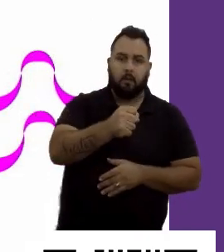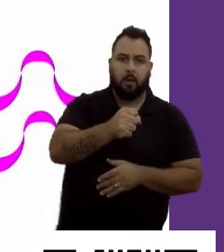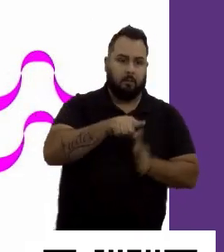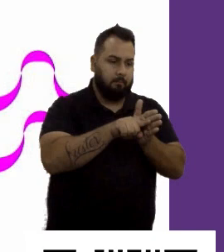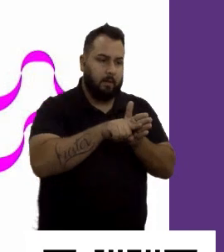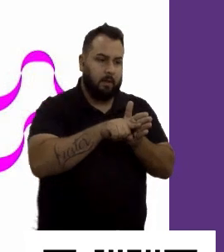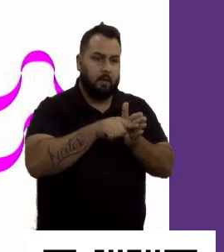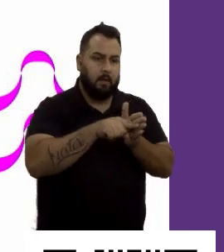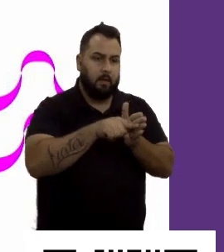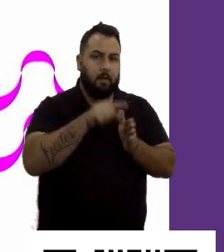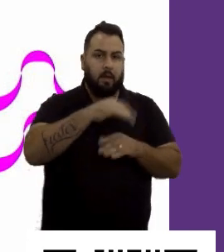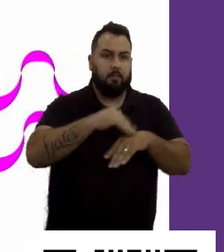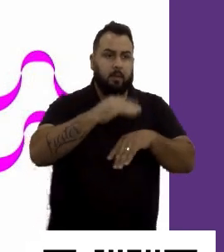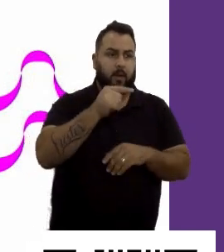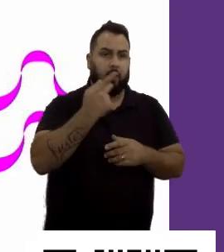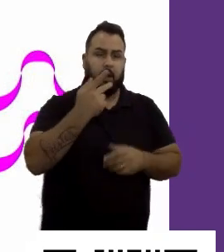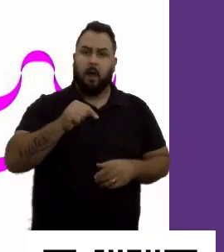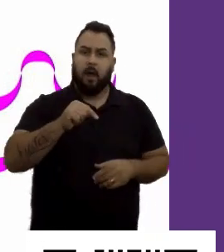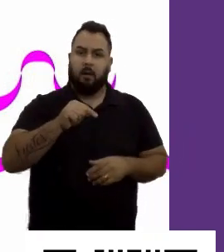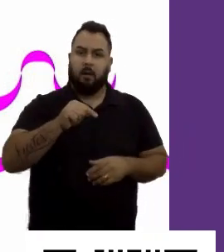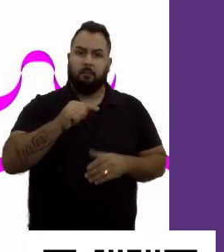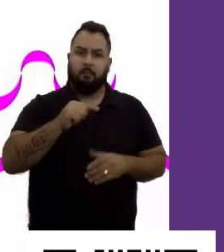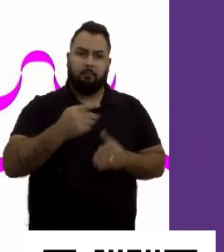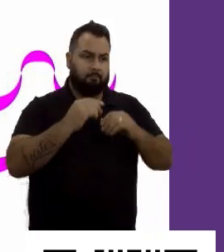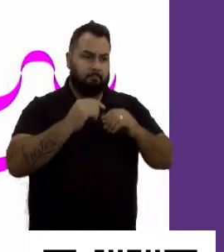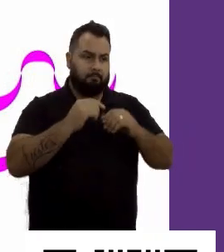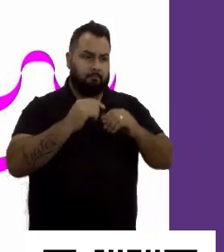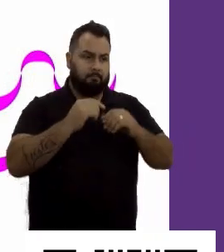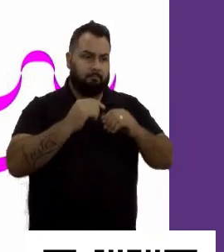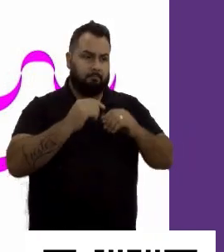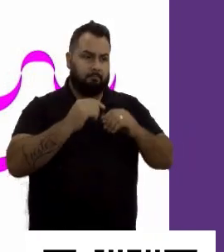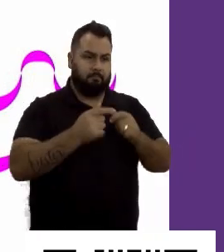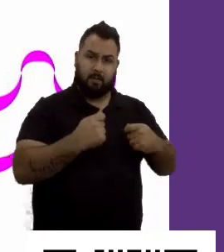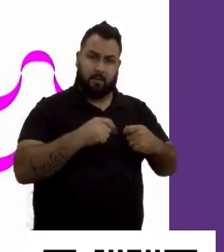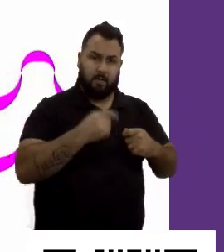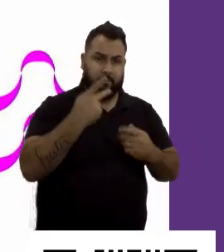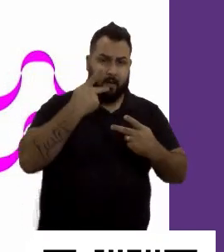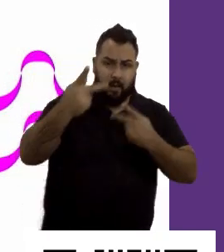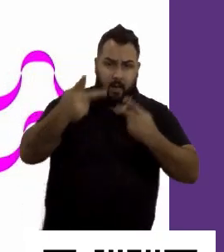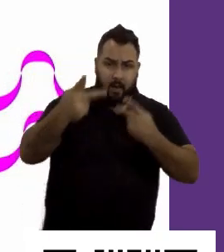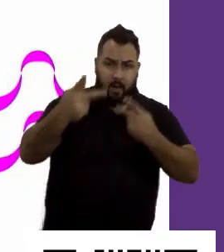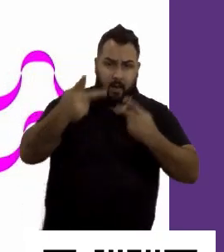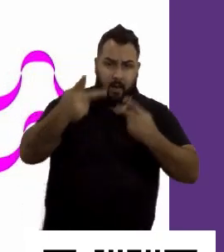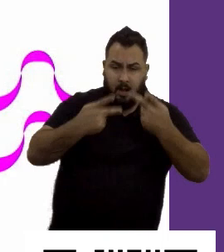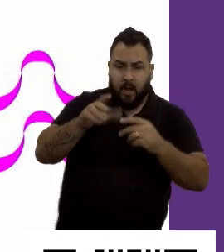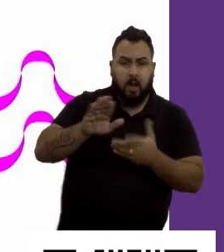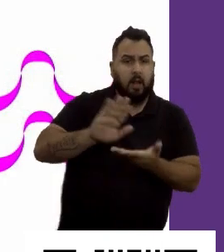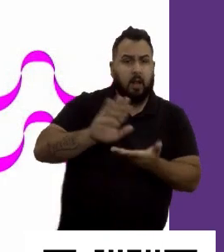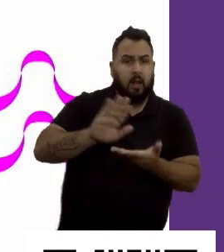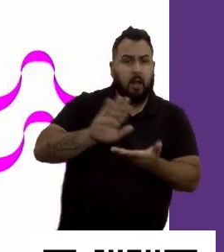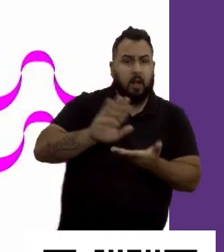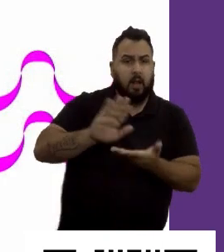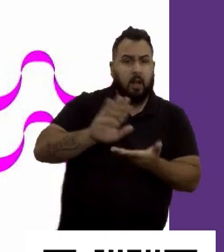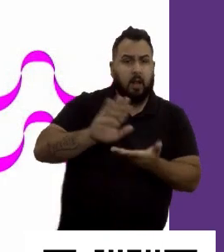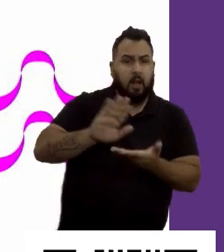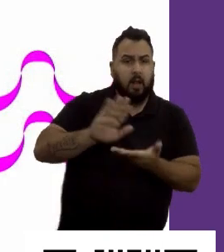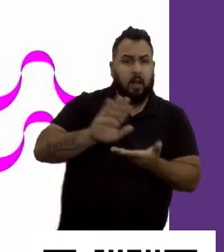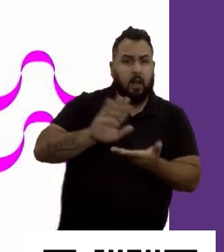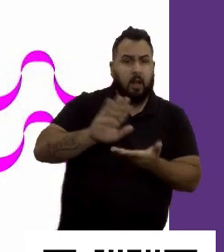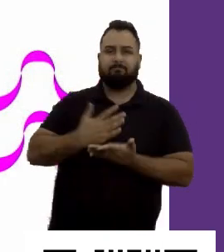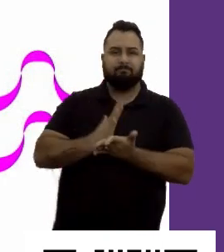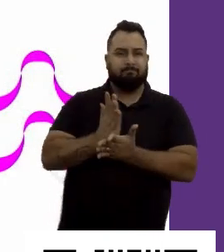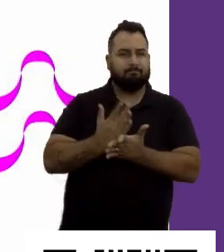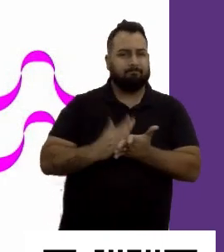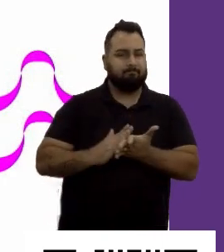desconfortável. Se você pegar o inverso, né? Se você pegar aquele que é mais expansivo lá para fazer um